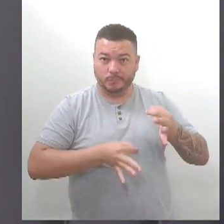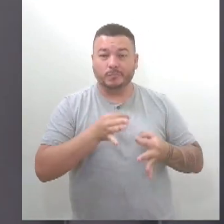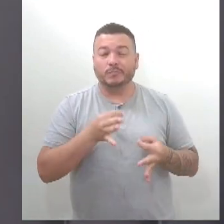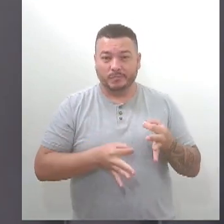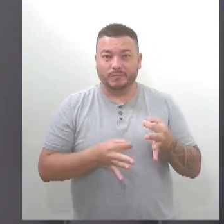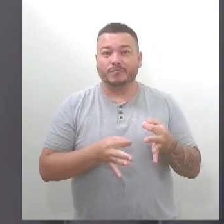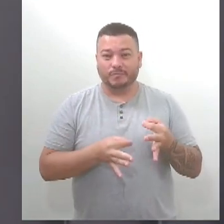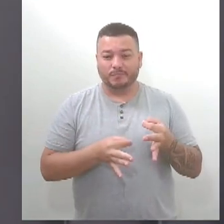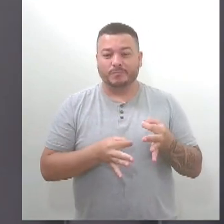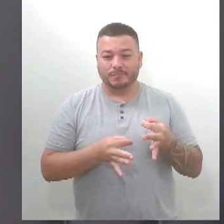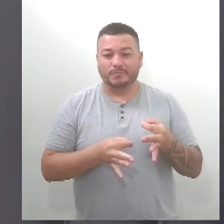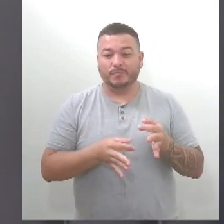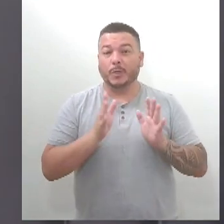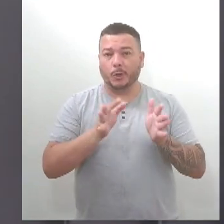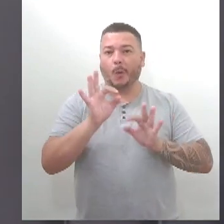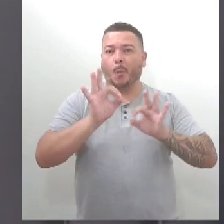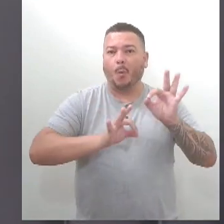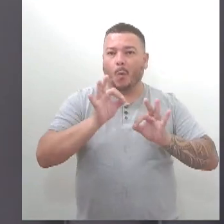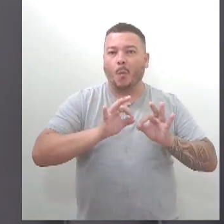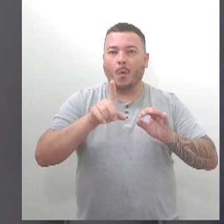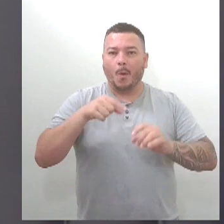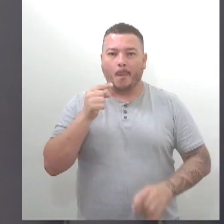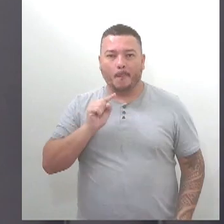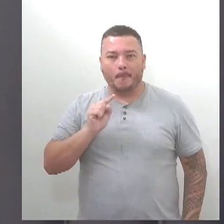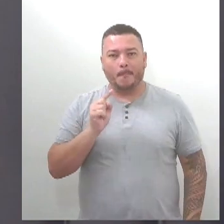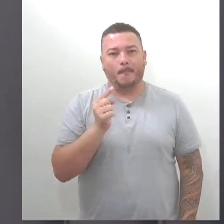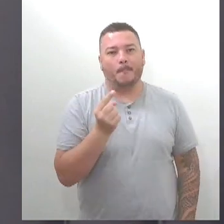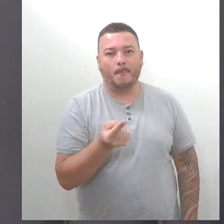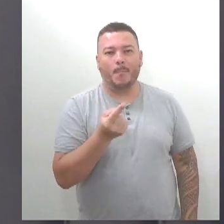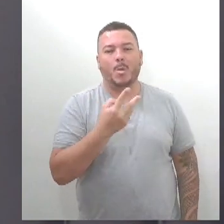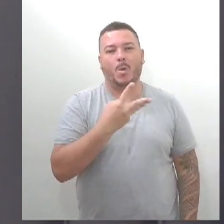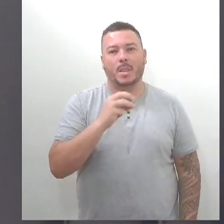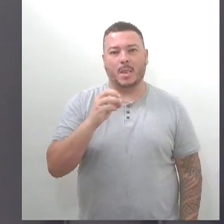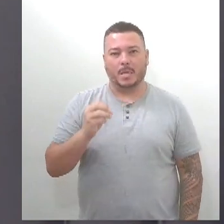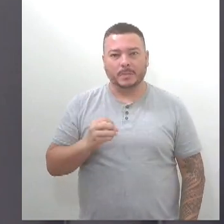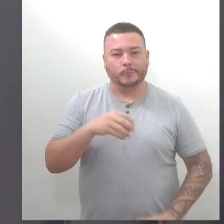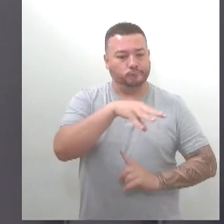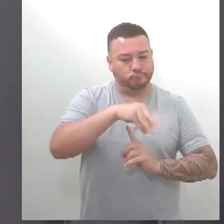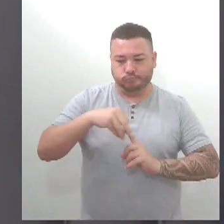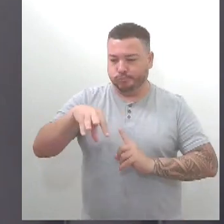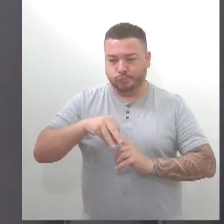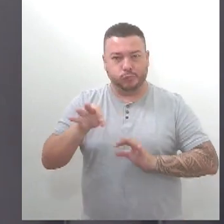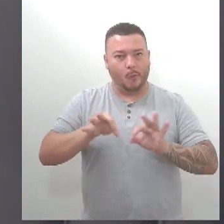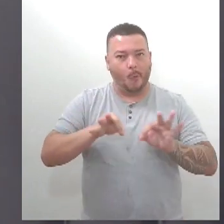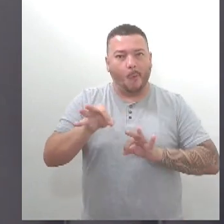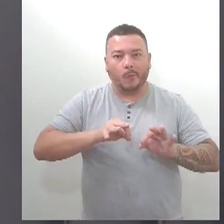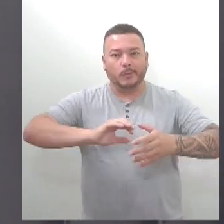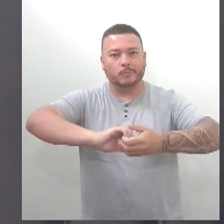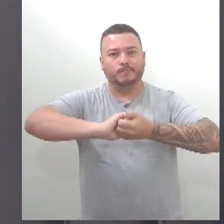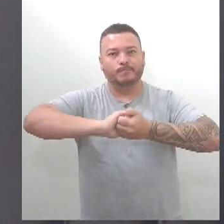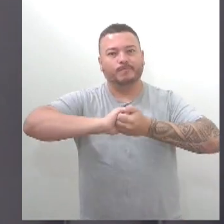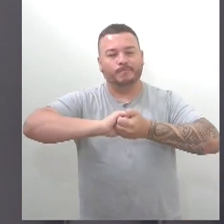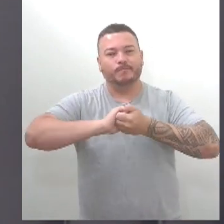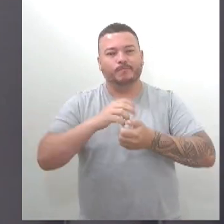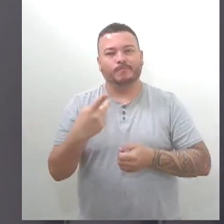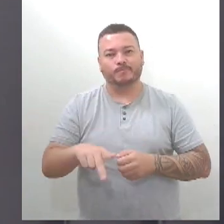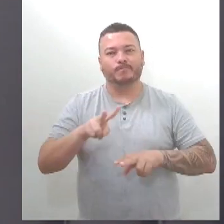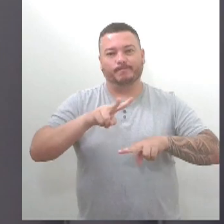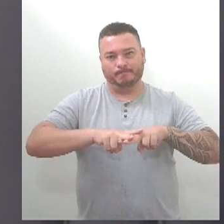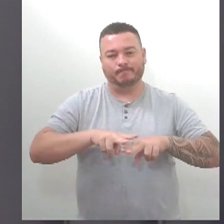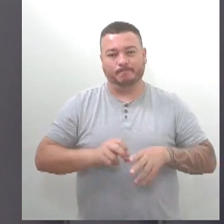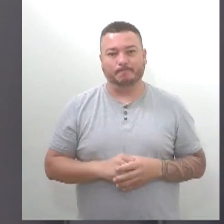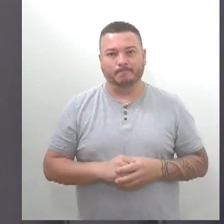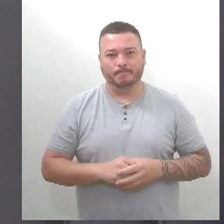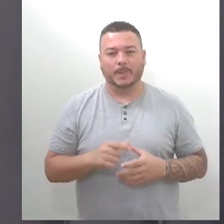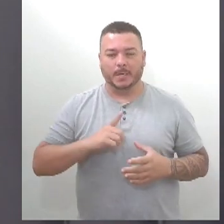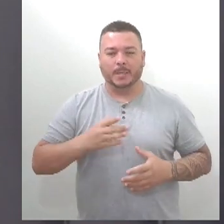realizou mais de 1.300 mediações registradas às unidades policiais que contam com a iniciativa da Polícia Civil de